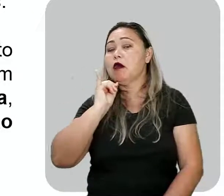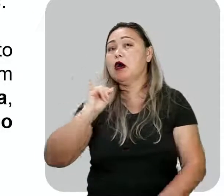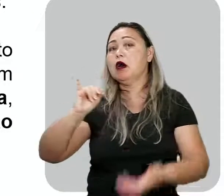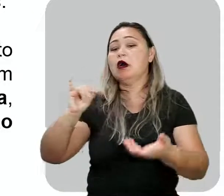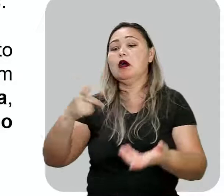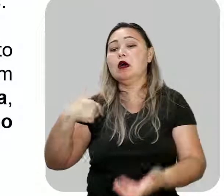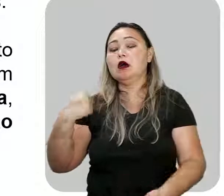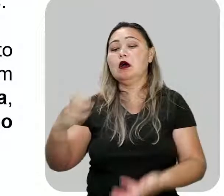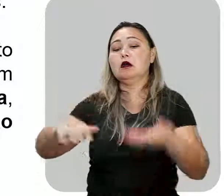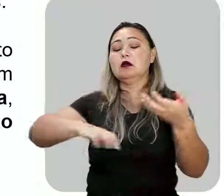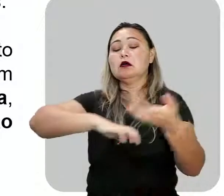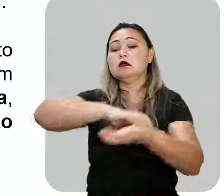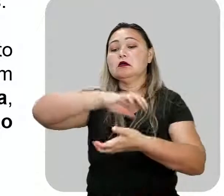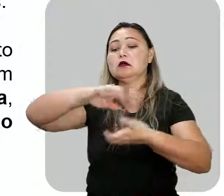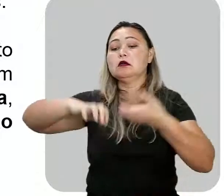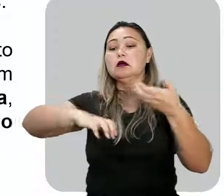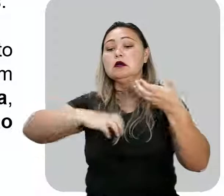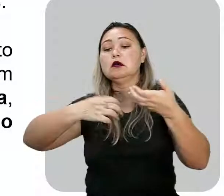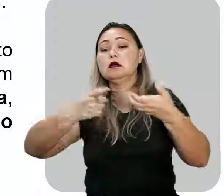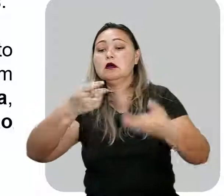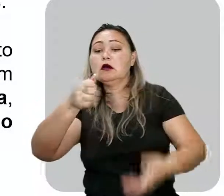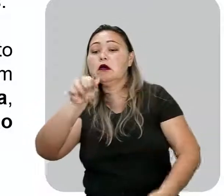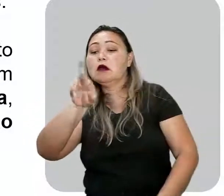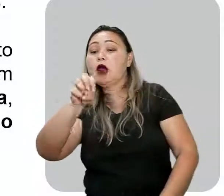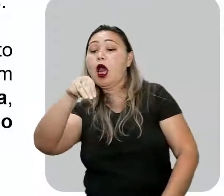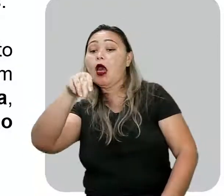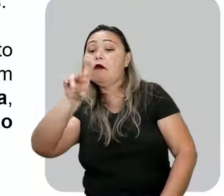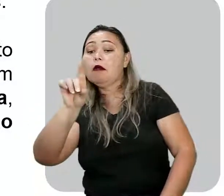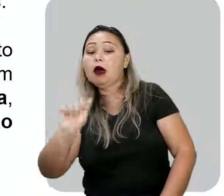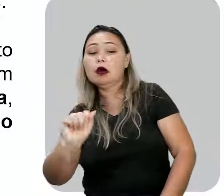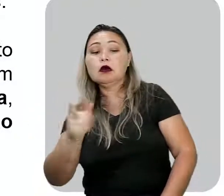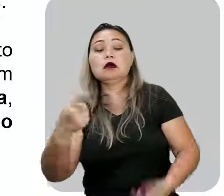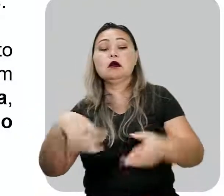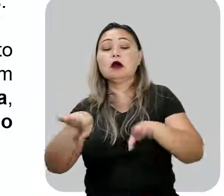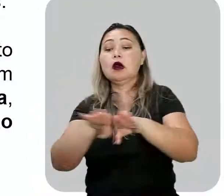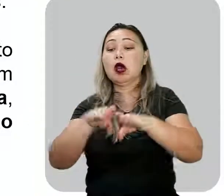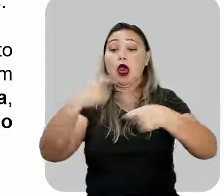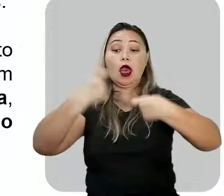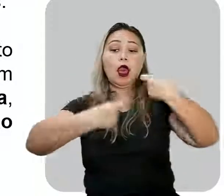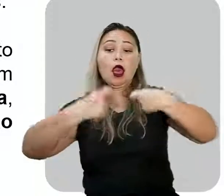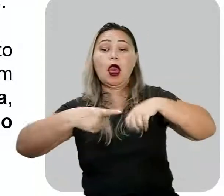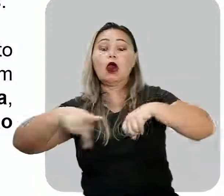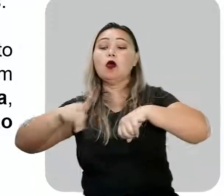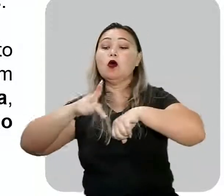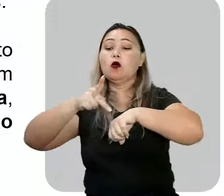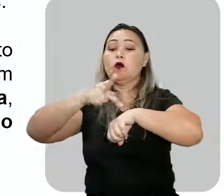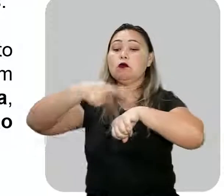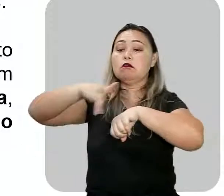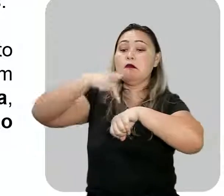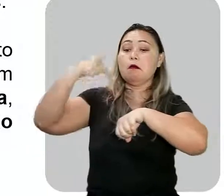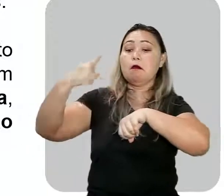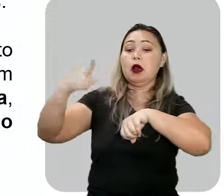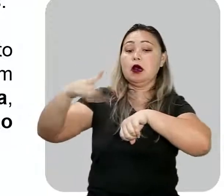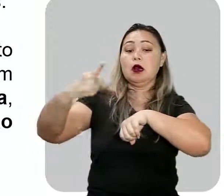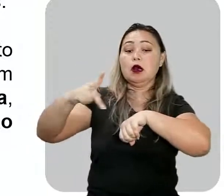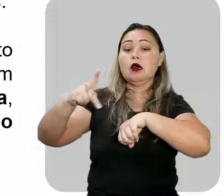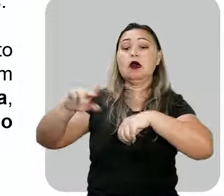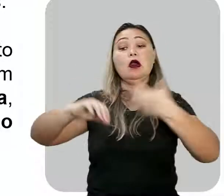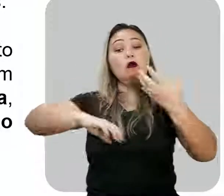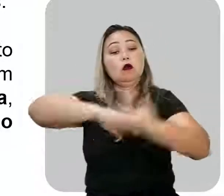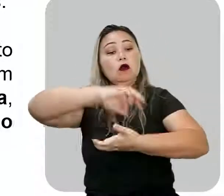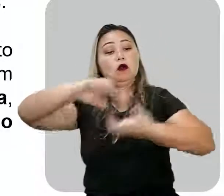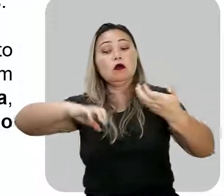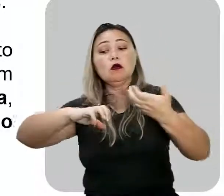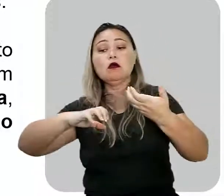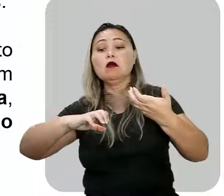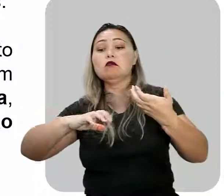citadas, olha só, a revolta da armada e também a guerra do Paraguai e... E